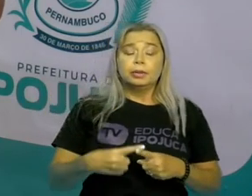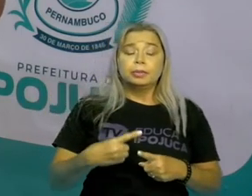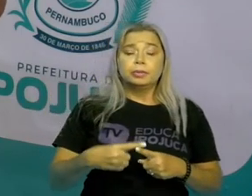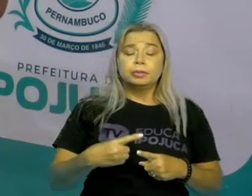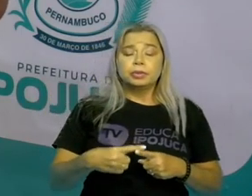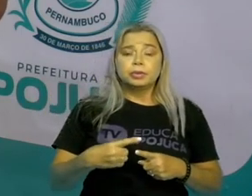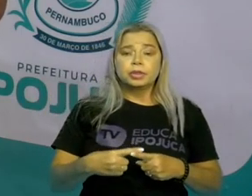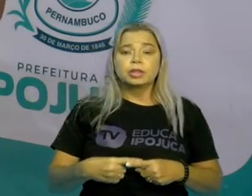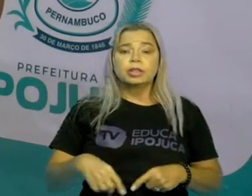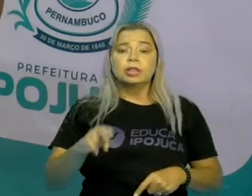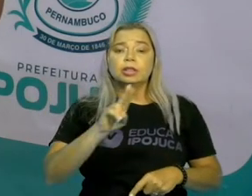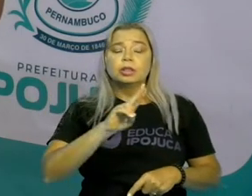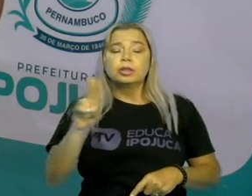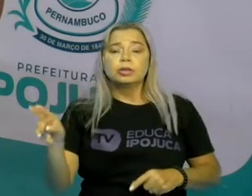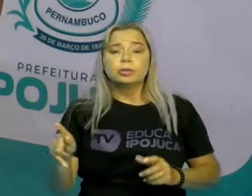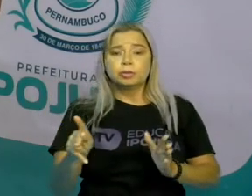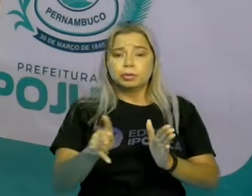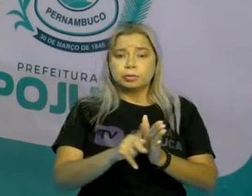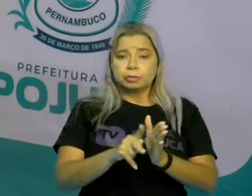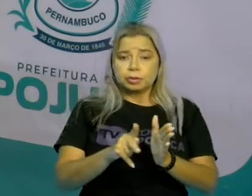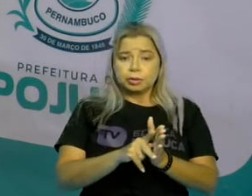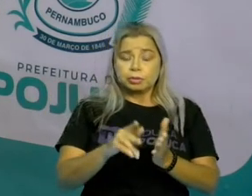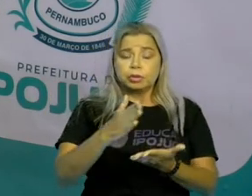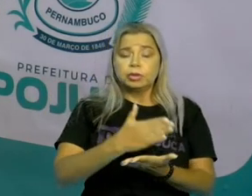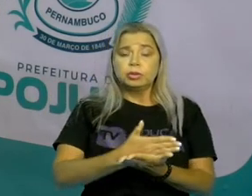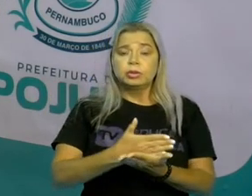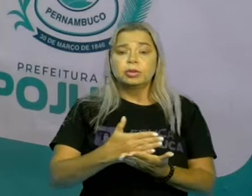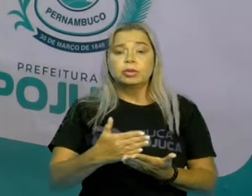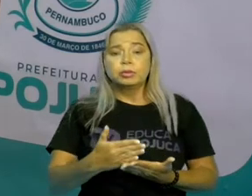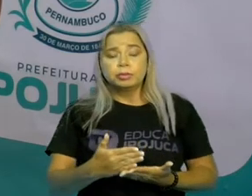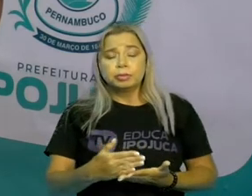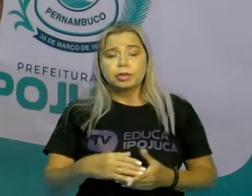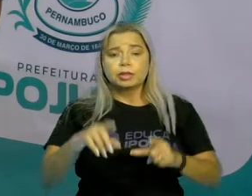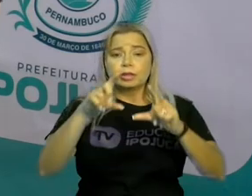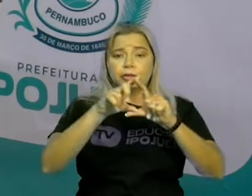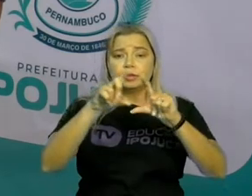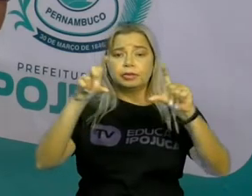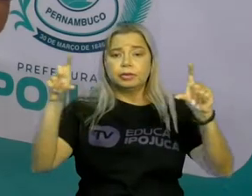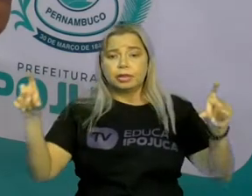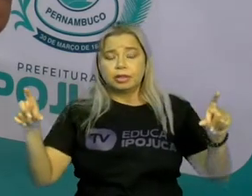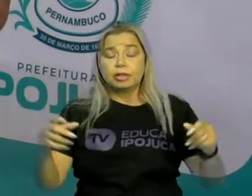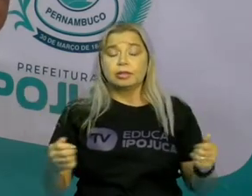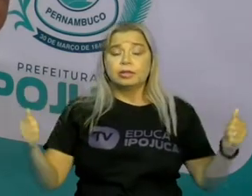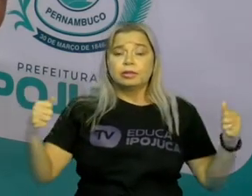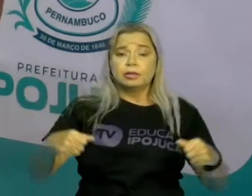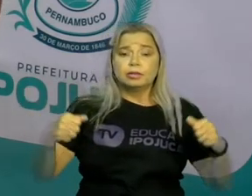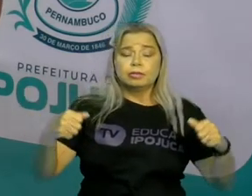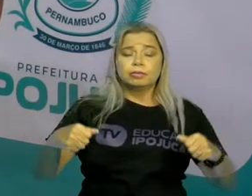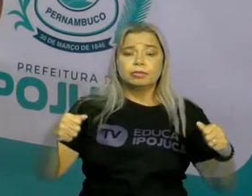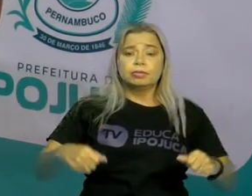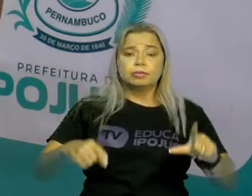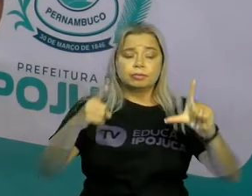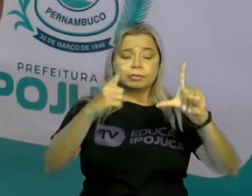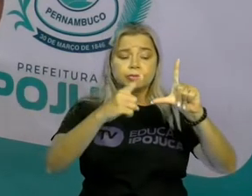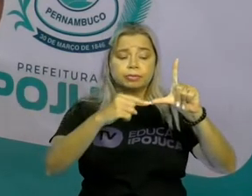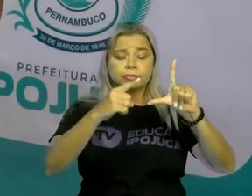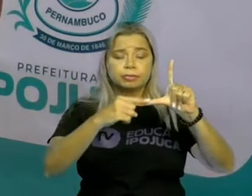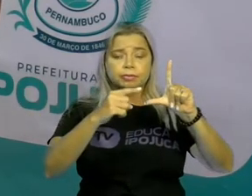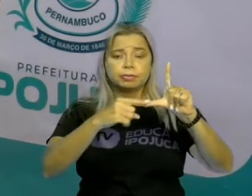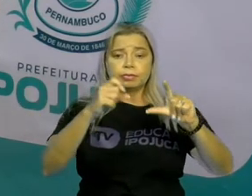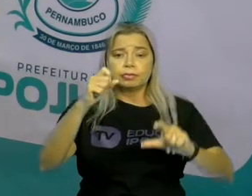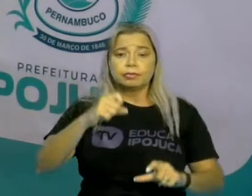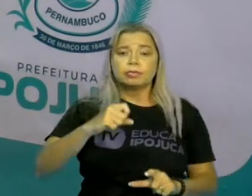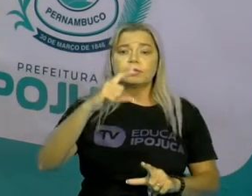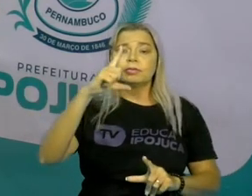a letra seja, esteja sempre em letra maiúscula. Ou também início de frase,